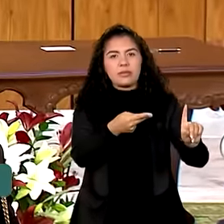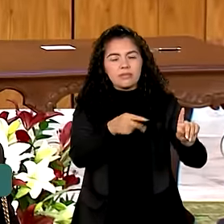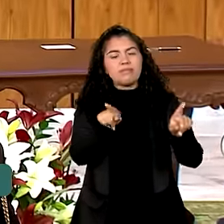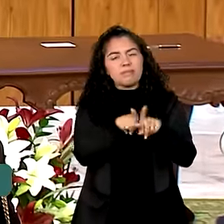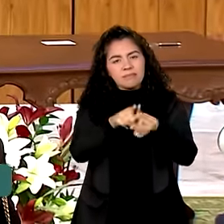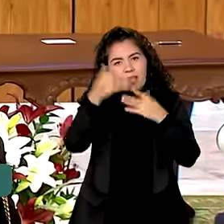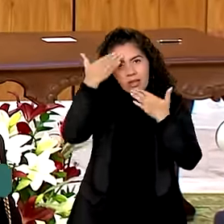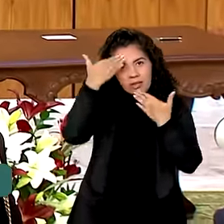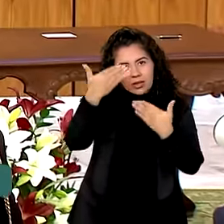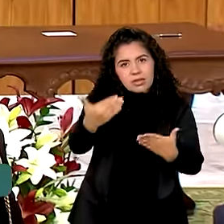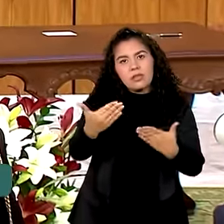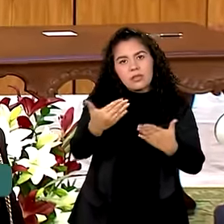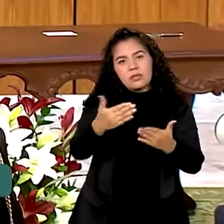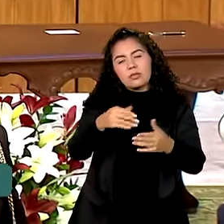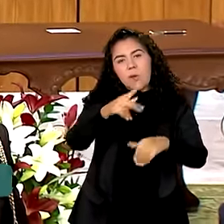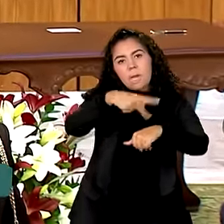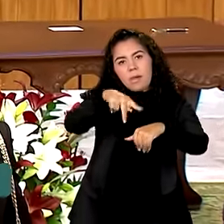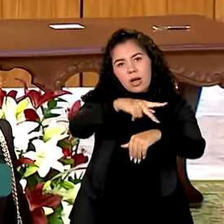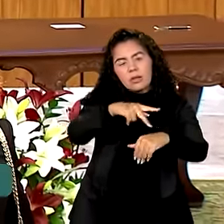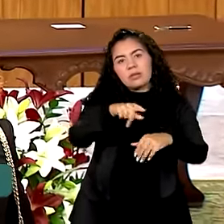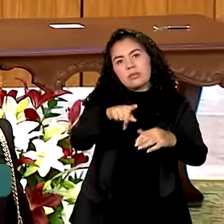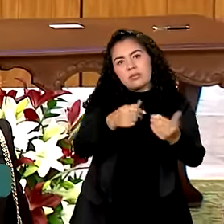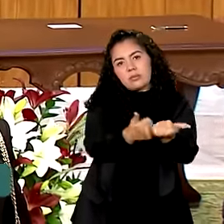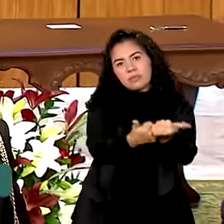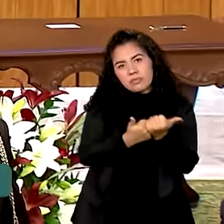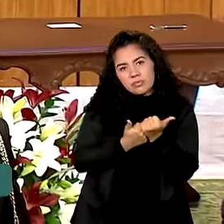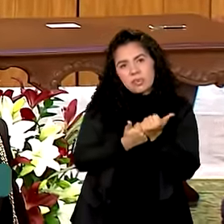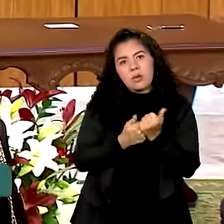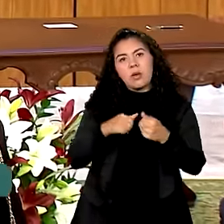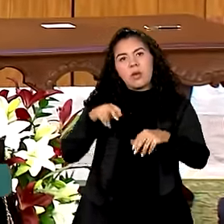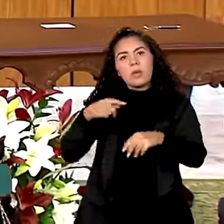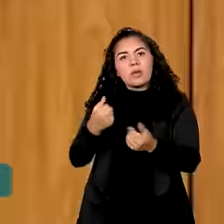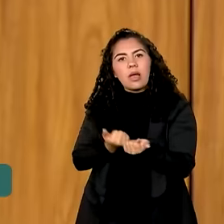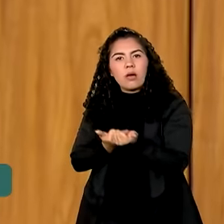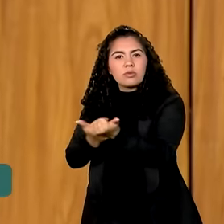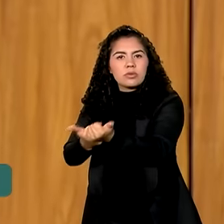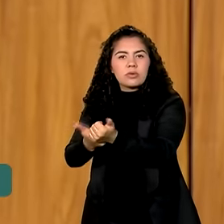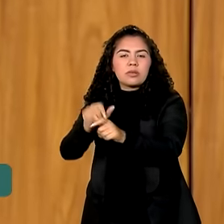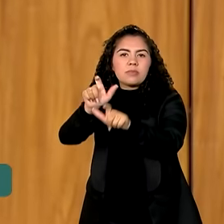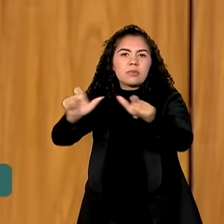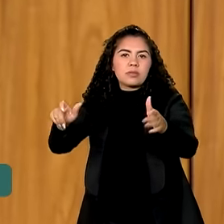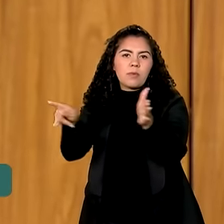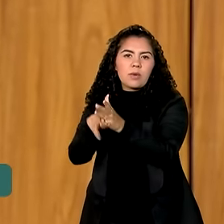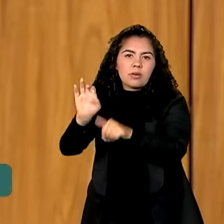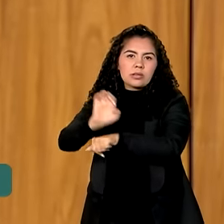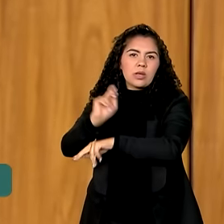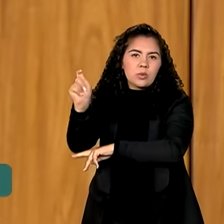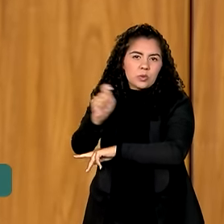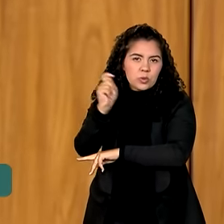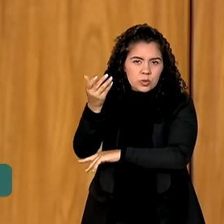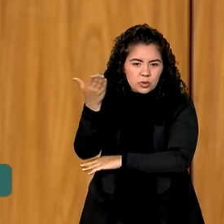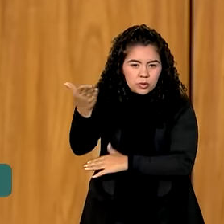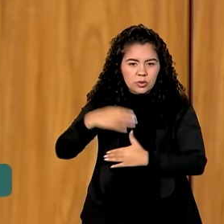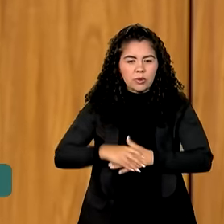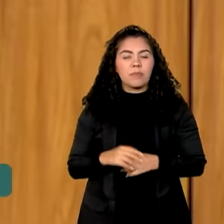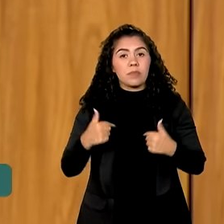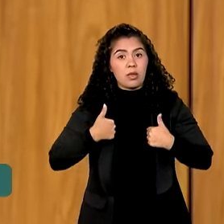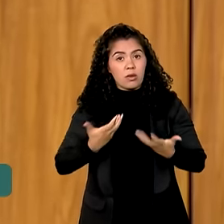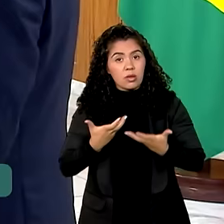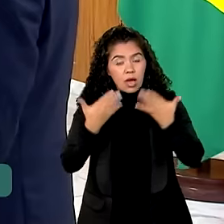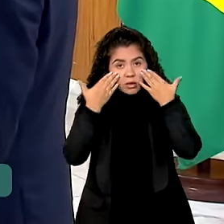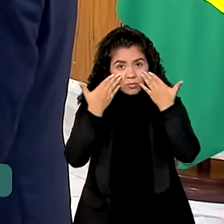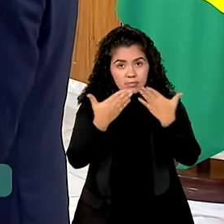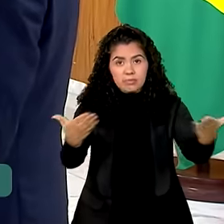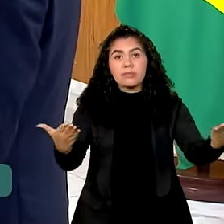agradeceu a ajuda da Itália às vítimas das enchentes no Rio Grande do Sul. Eu queria de público agradecer ao